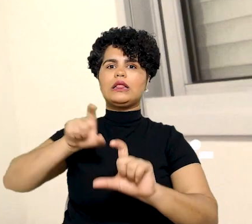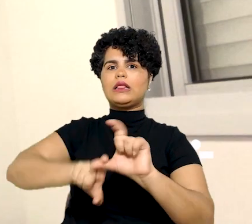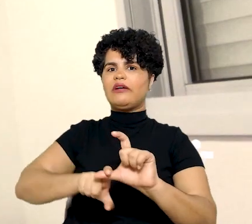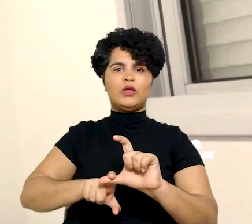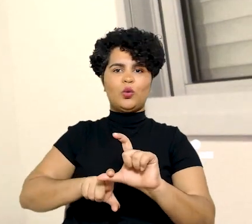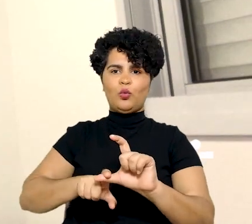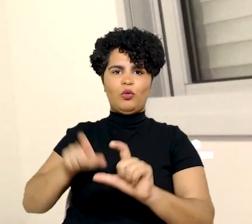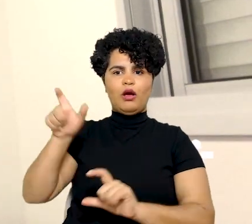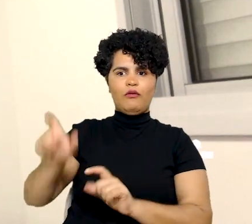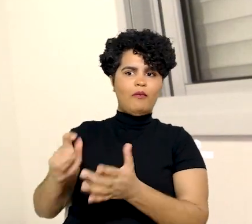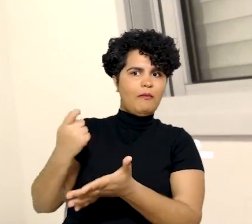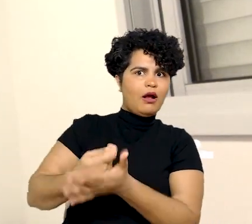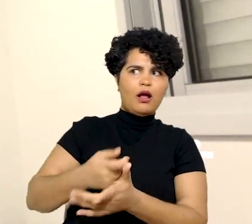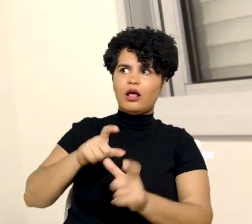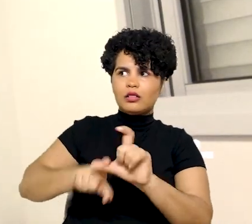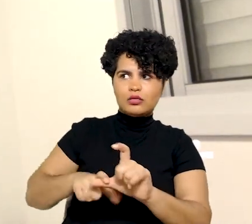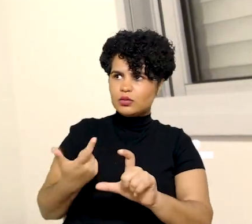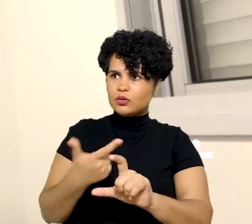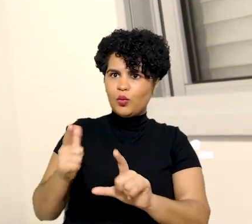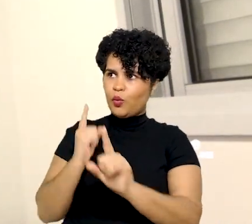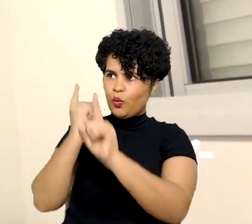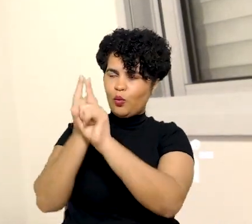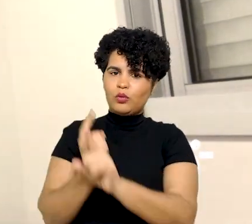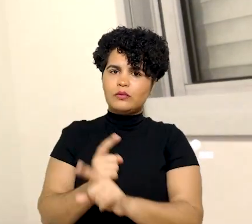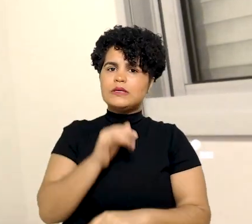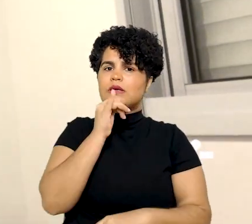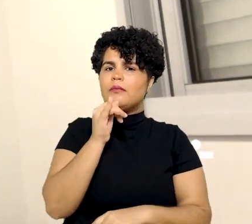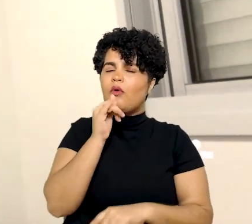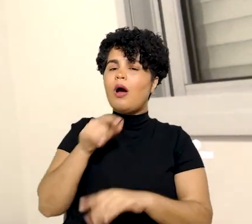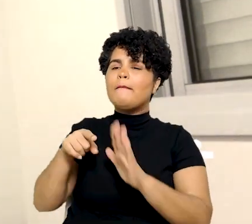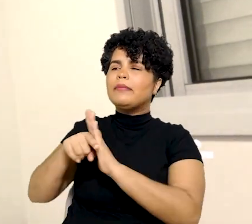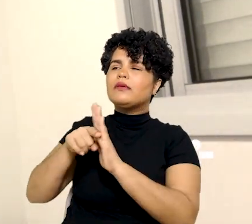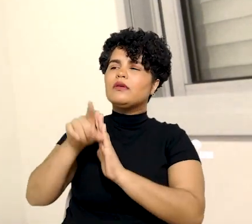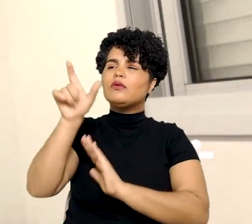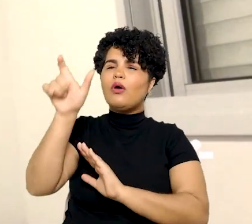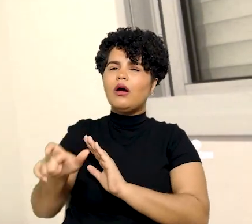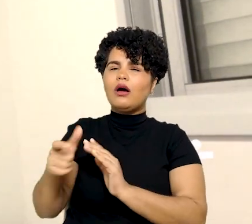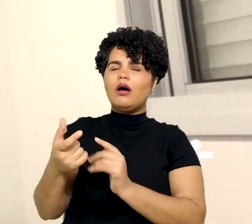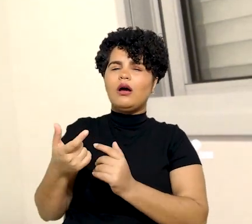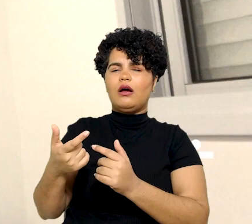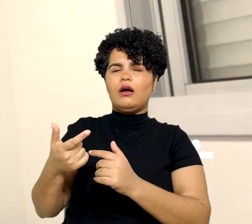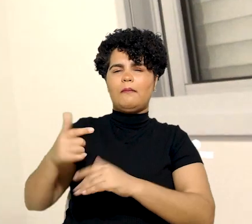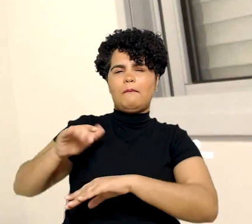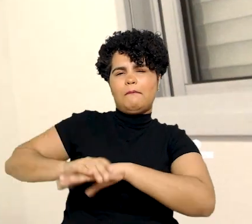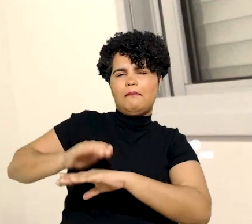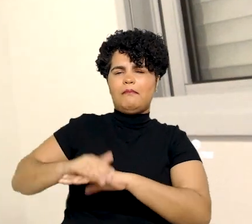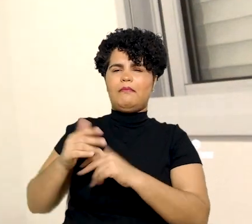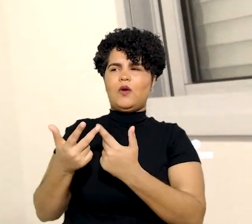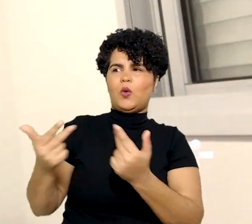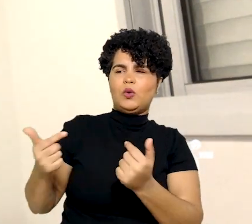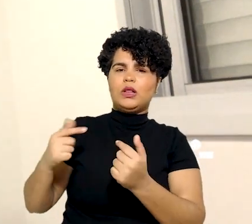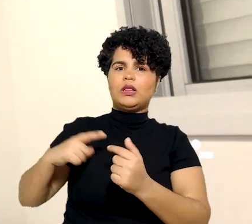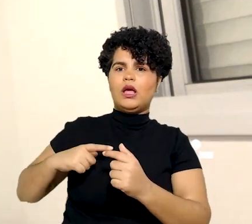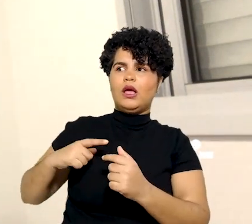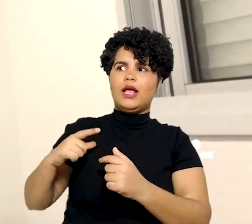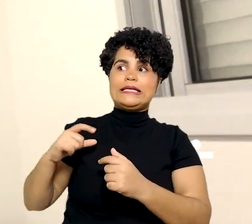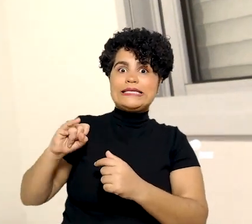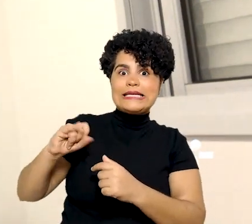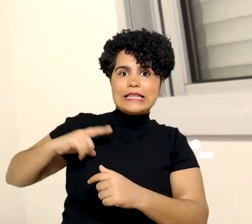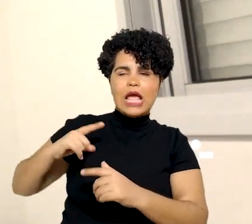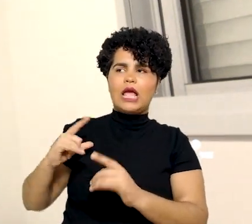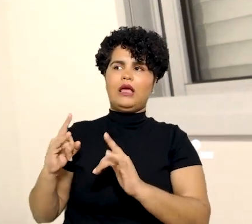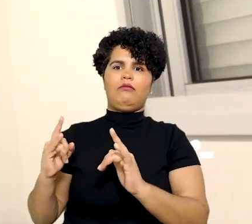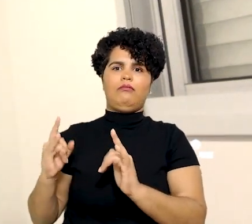localiza o devedor, não encontra o devedor, e a segunda, quando não são encontrados bens sobre os quais possa